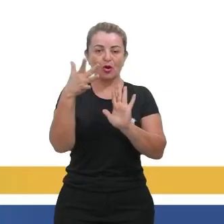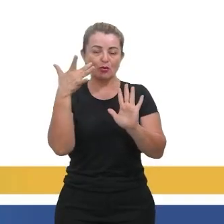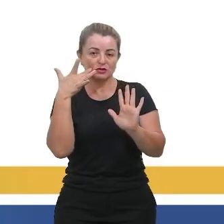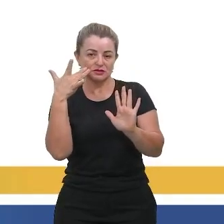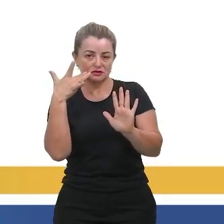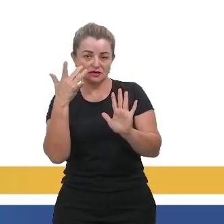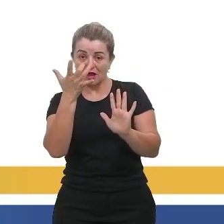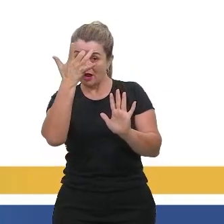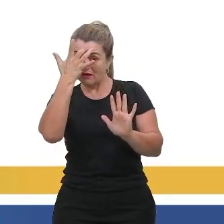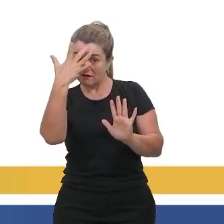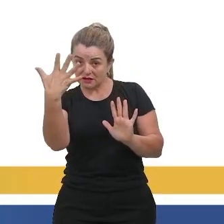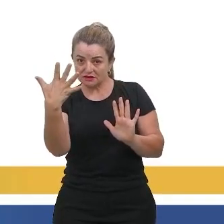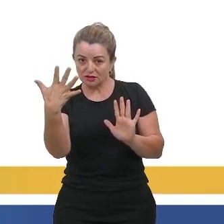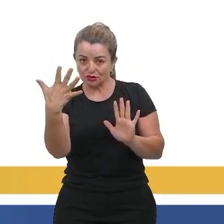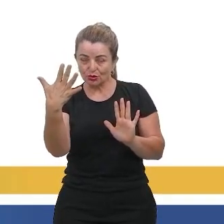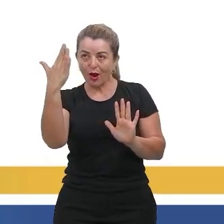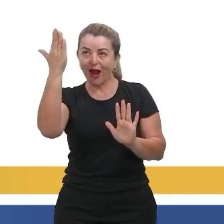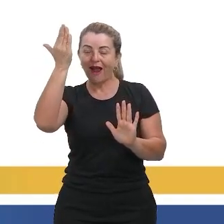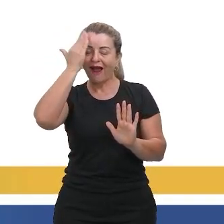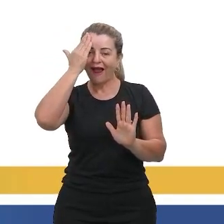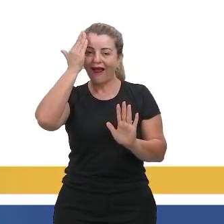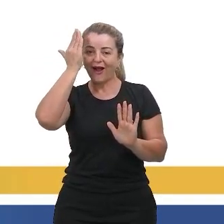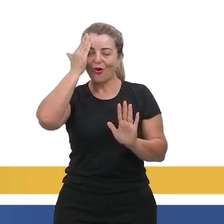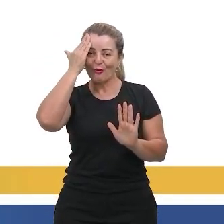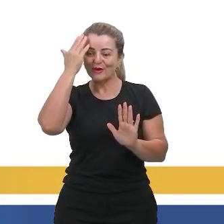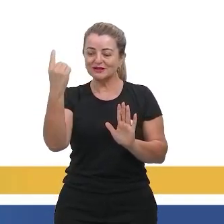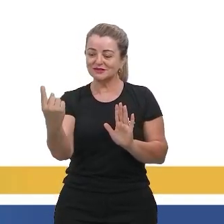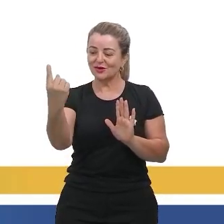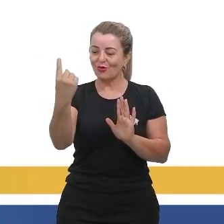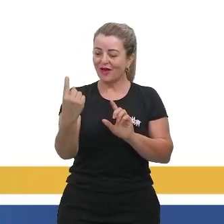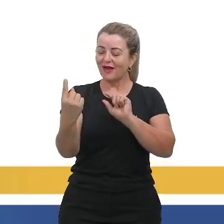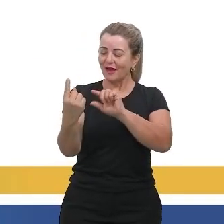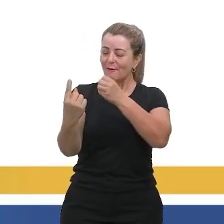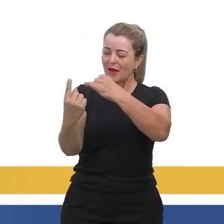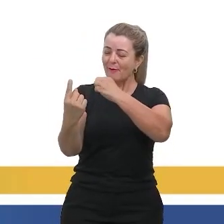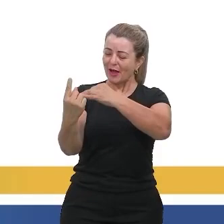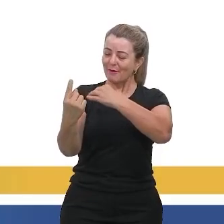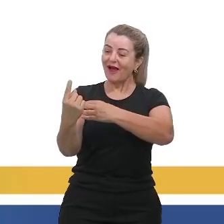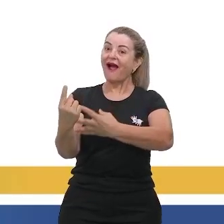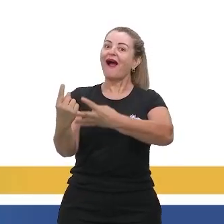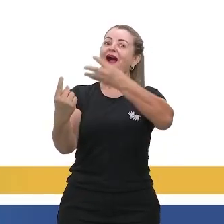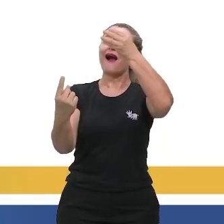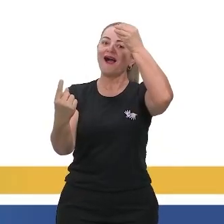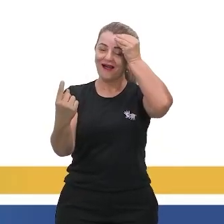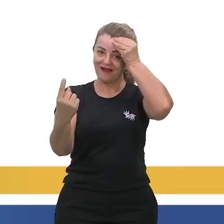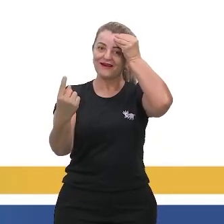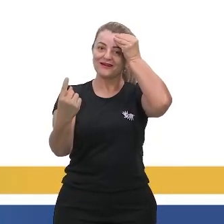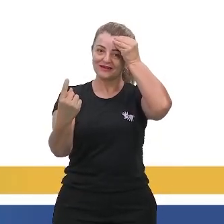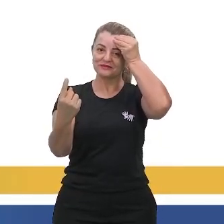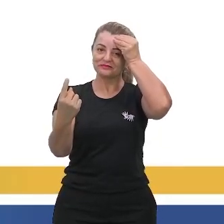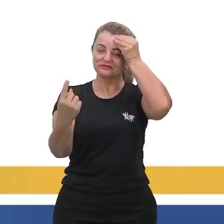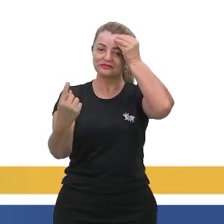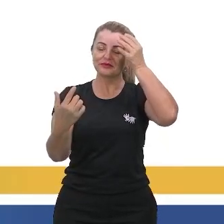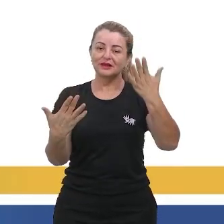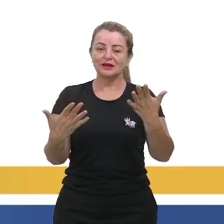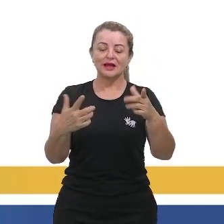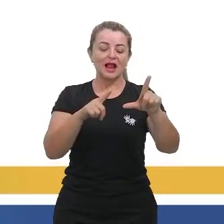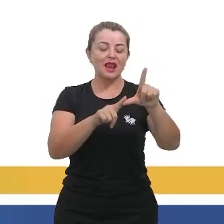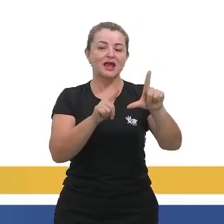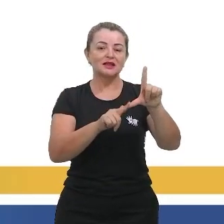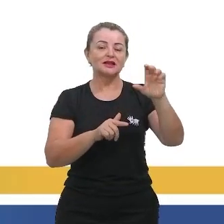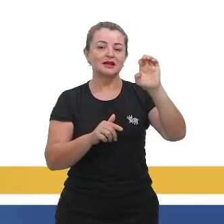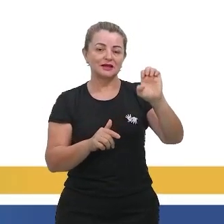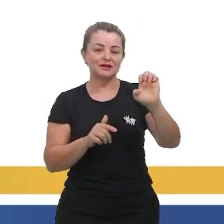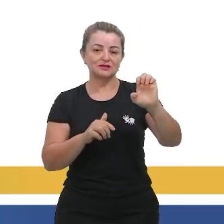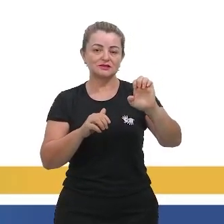facilitou a compreensão do falante, da pessoa que está ali sendo consultada pelo médico. E letra E.